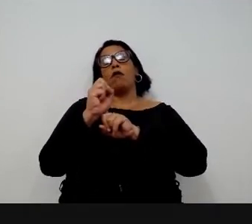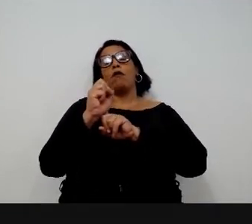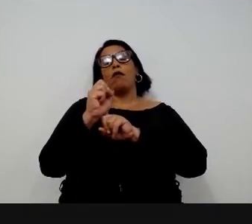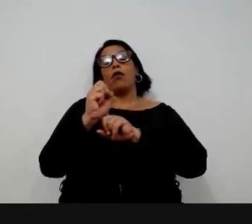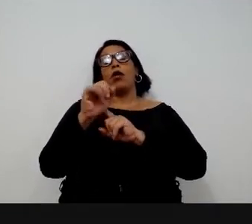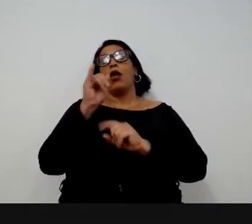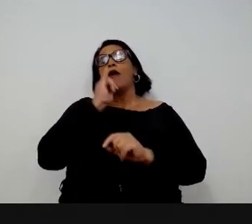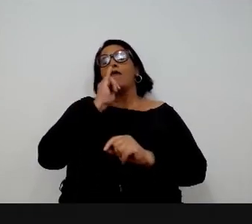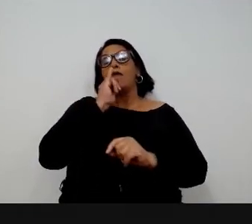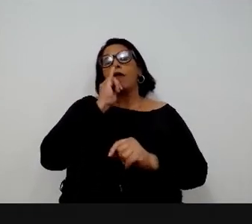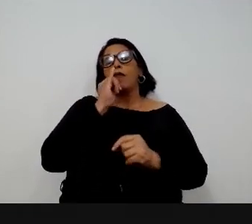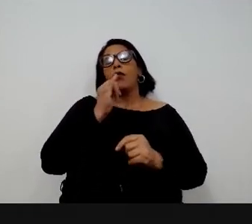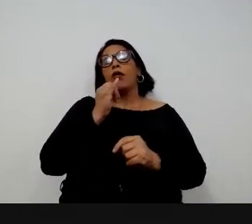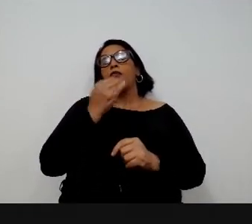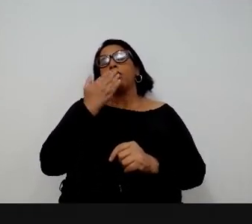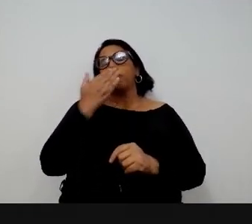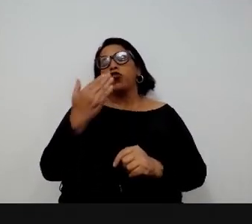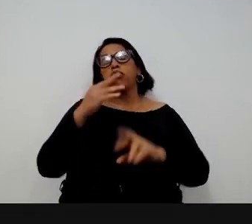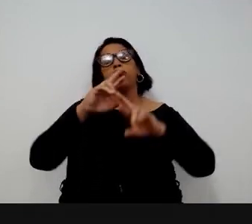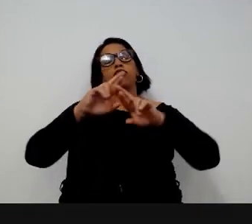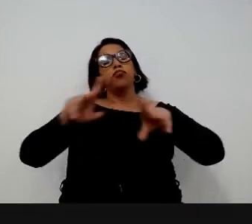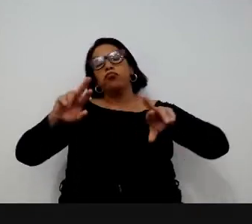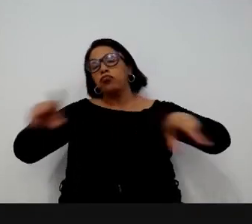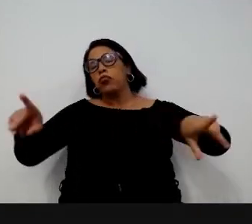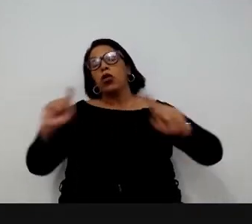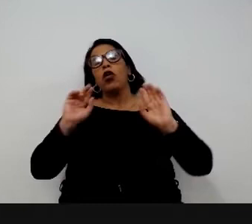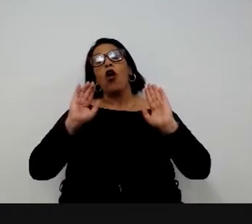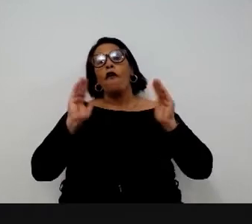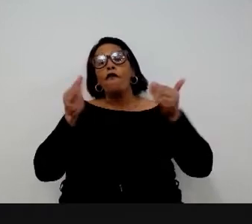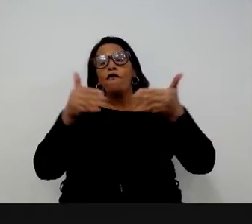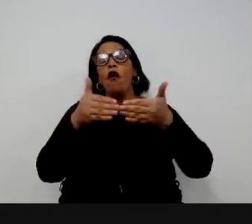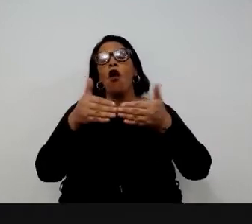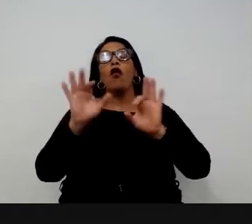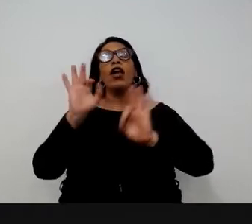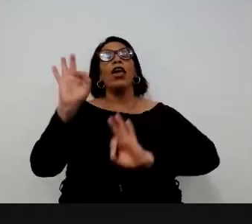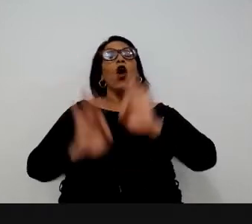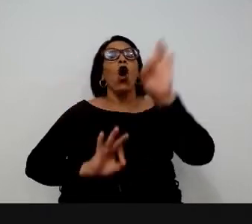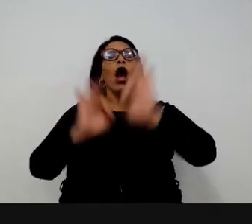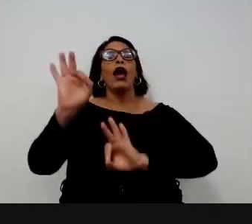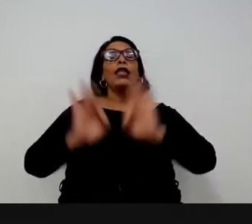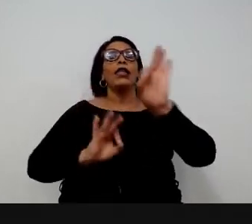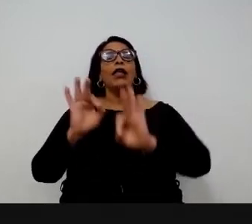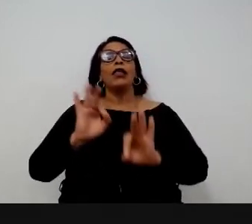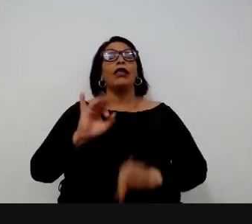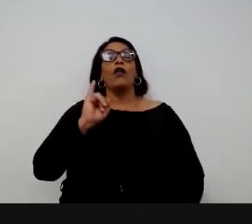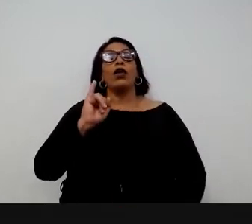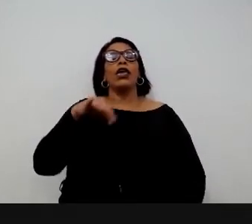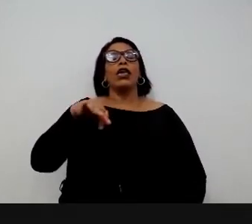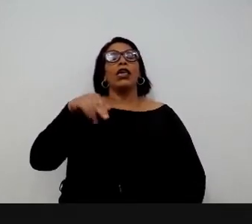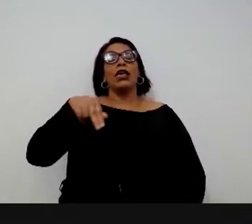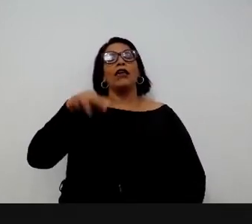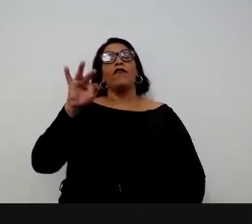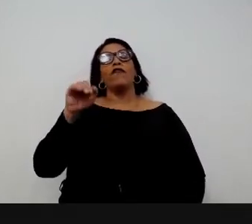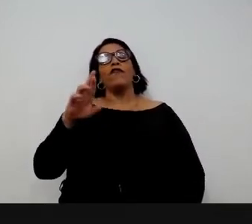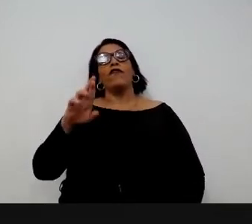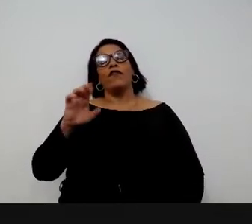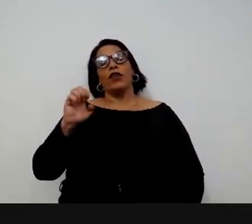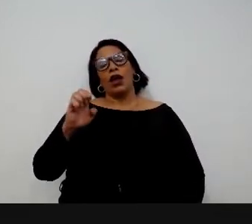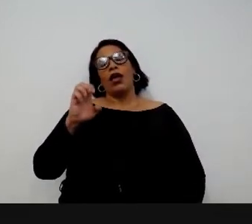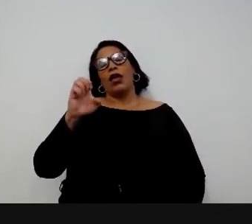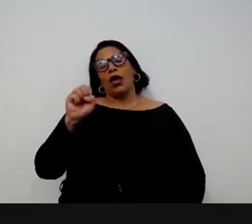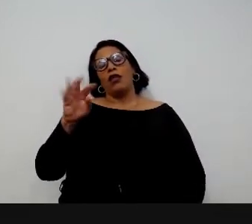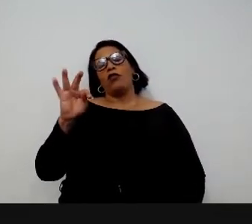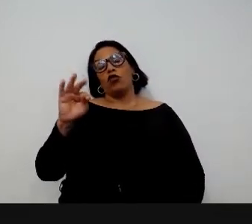PPPs e outros tipos de parcerização que são muito focadas em infraestrutura. Mas o a gente fez foi um mapeamento inédito